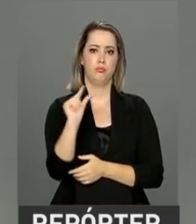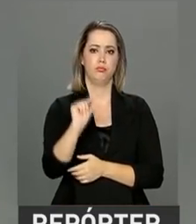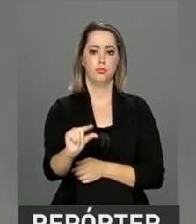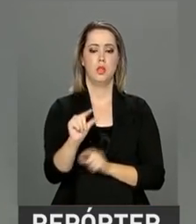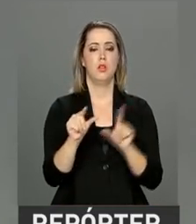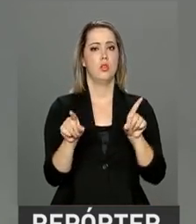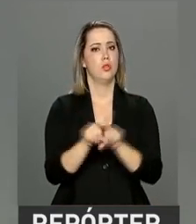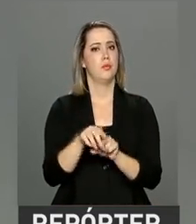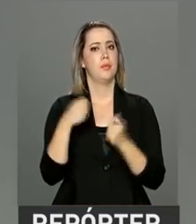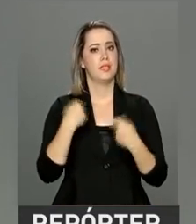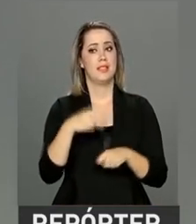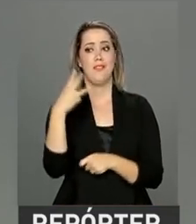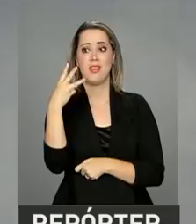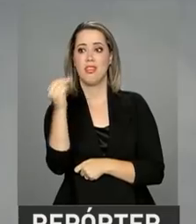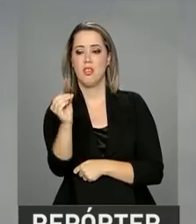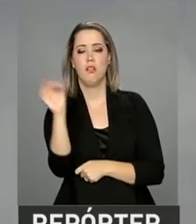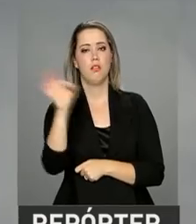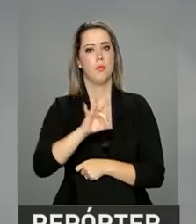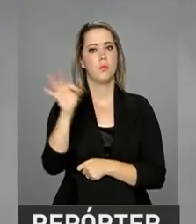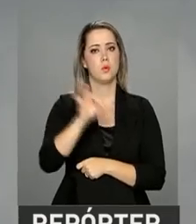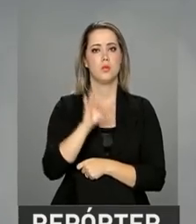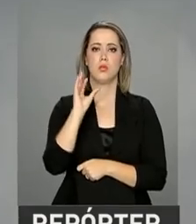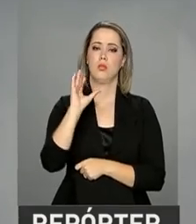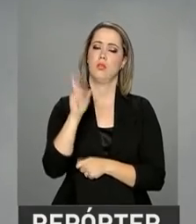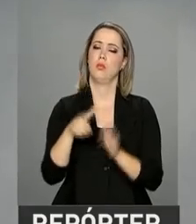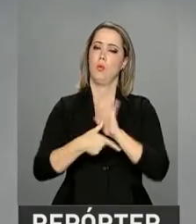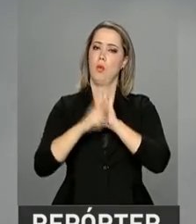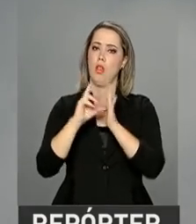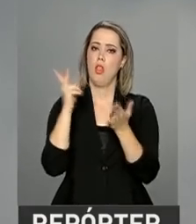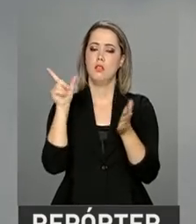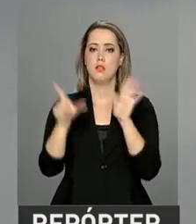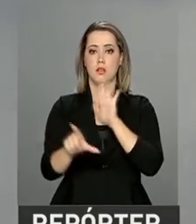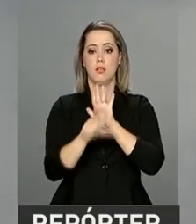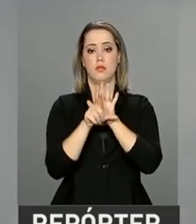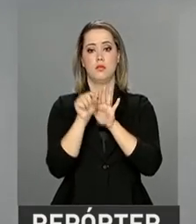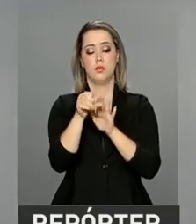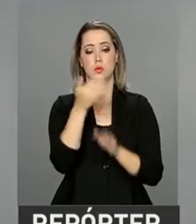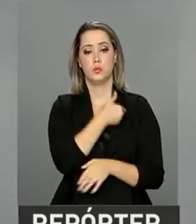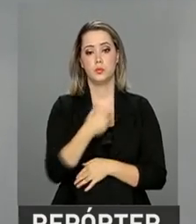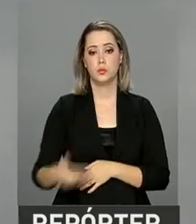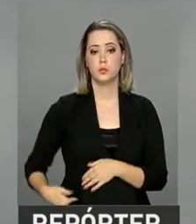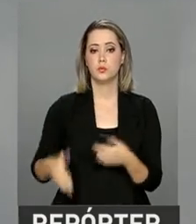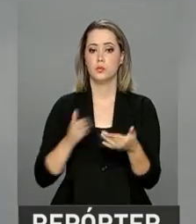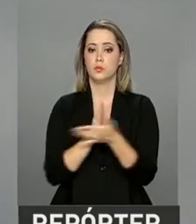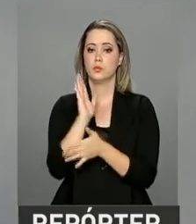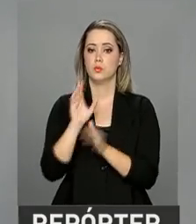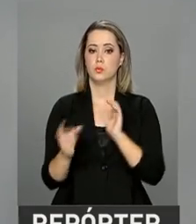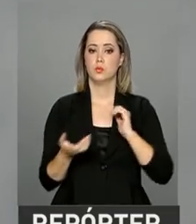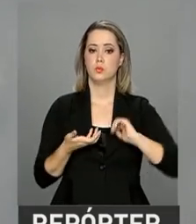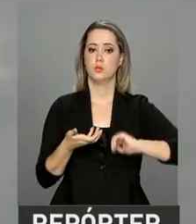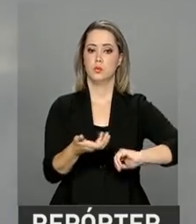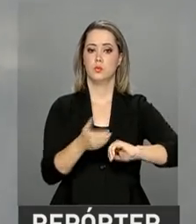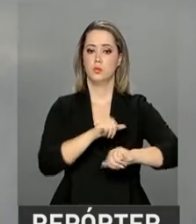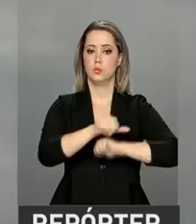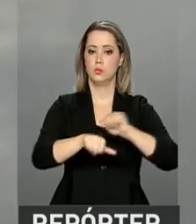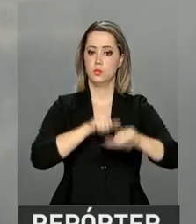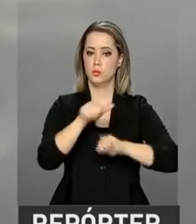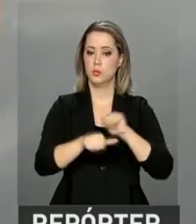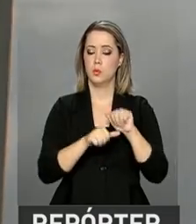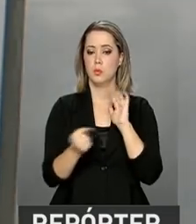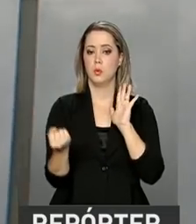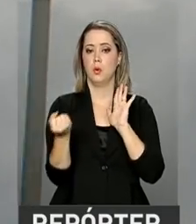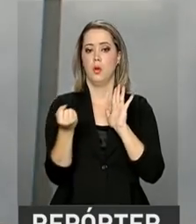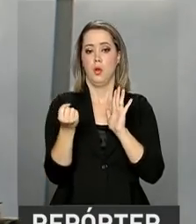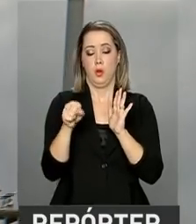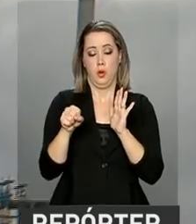exploração de todos os campos do pré-sal, como previa a legislação, o governo, com a aprovação do Congresso, mudou o marco regulatório.